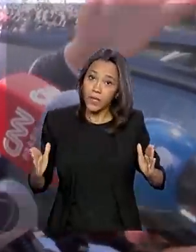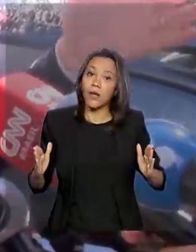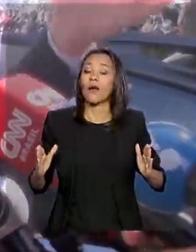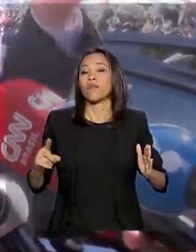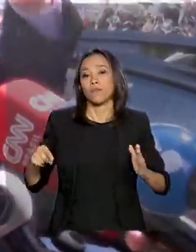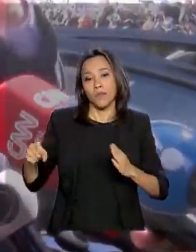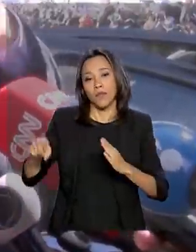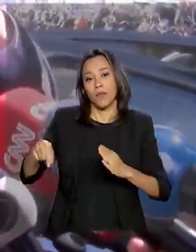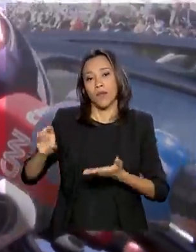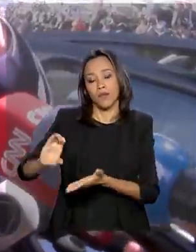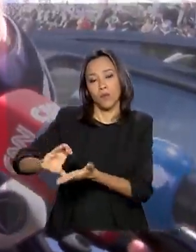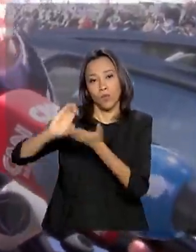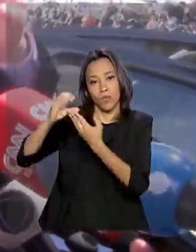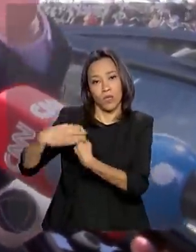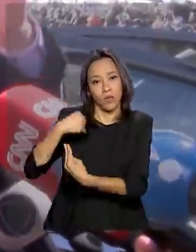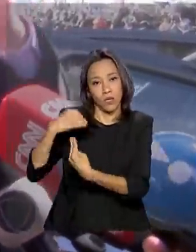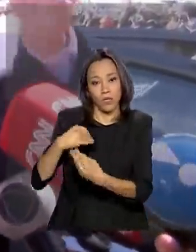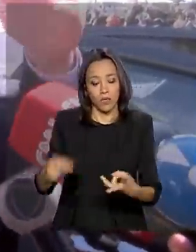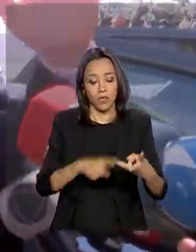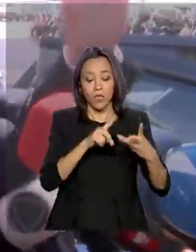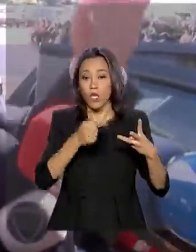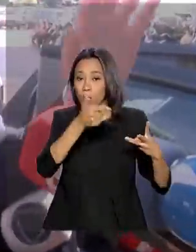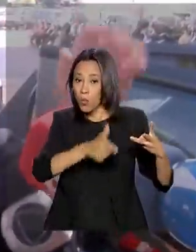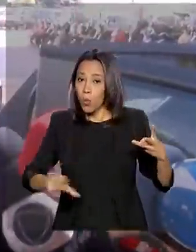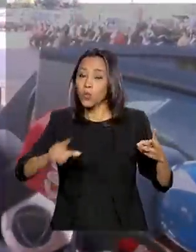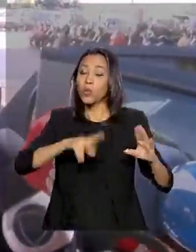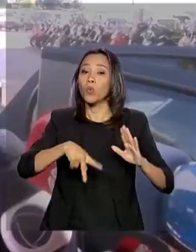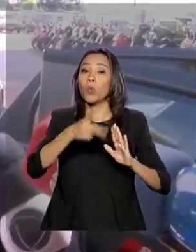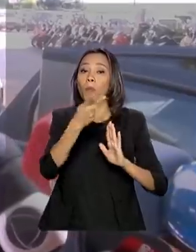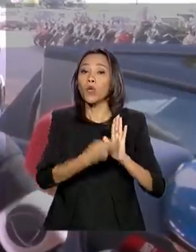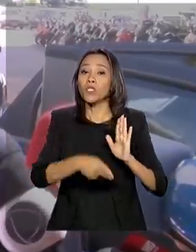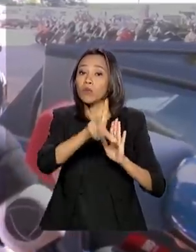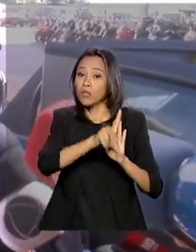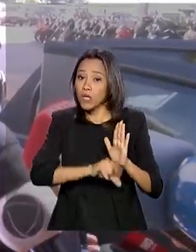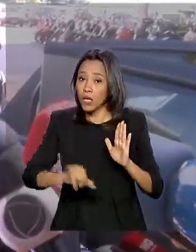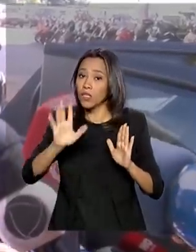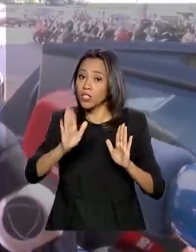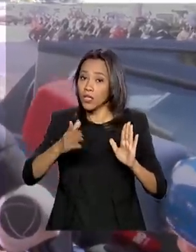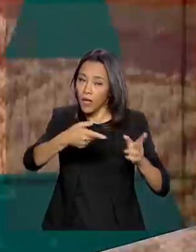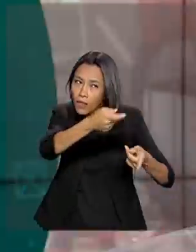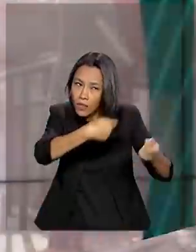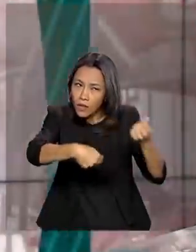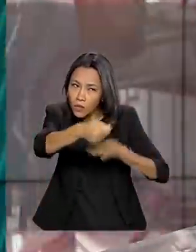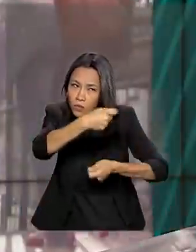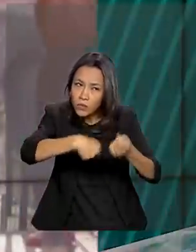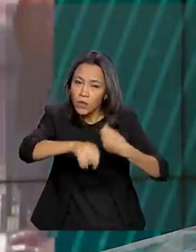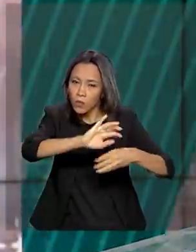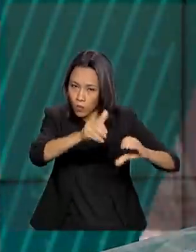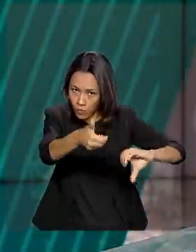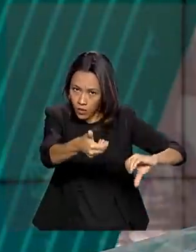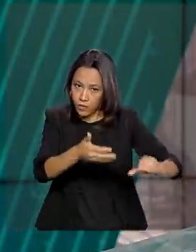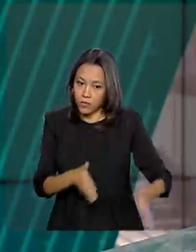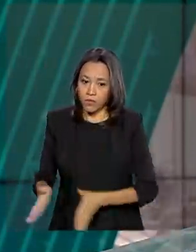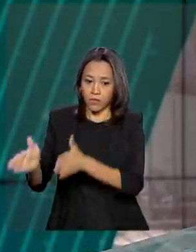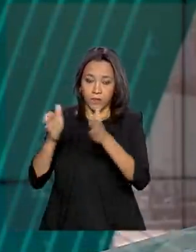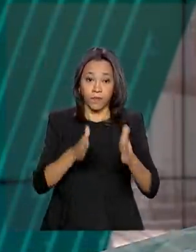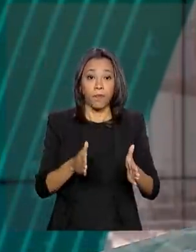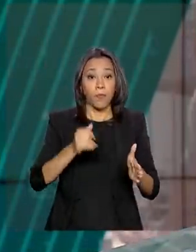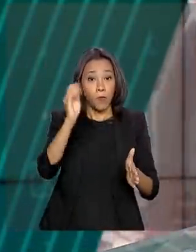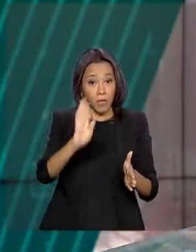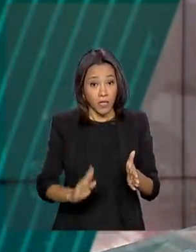Nacional de Previdência. A outra é um projeto de lei para ampliar a margem que já está sendo negociado com o Congresso Nacional. O Brasil tem